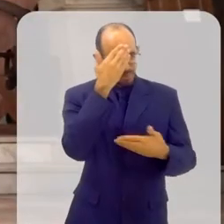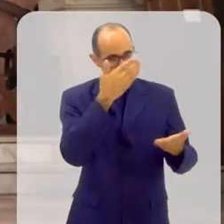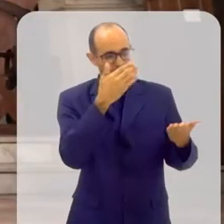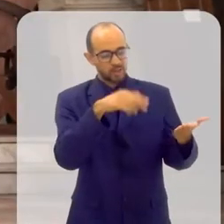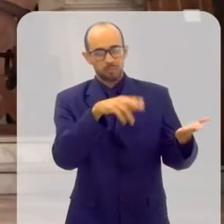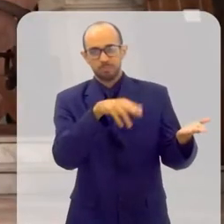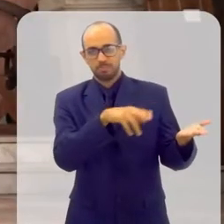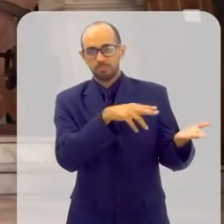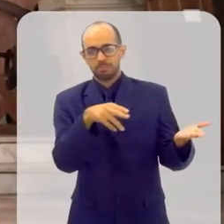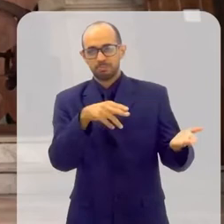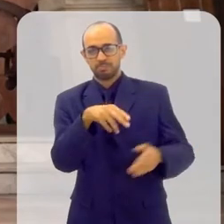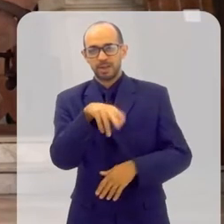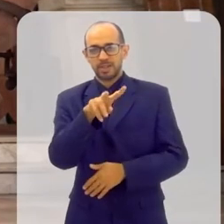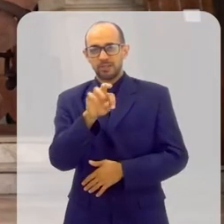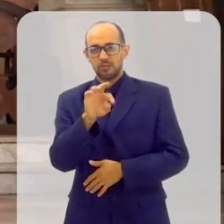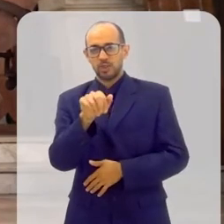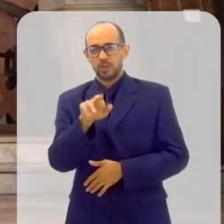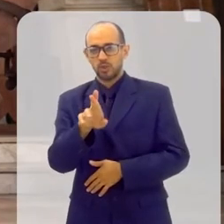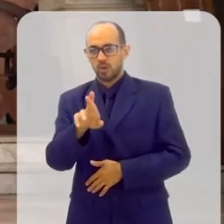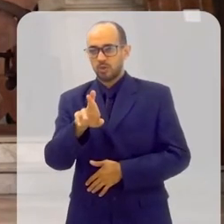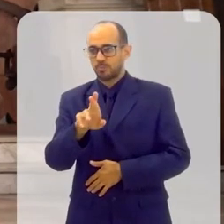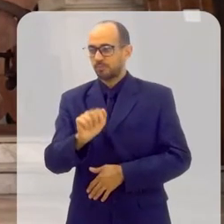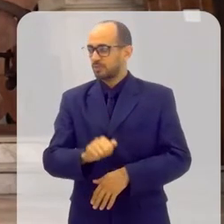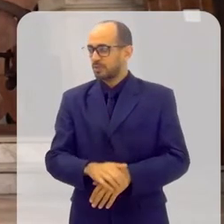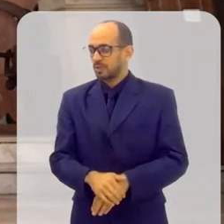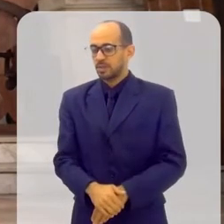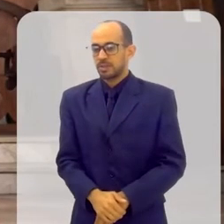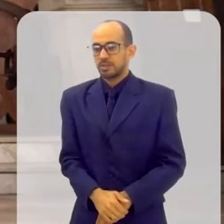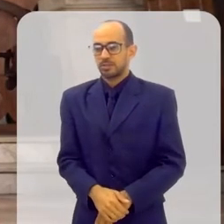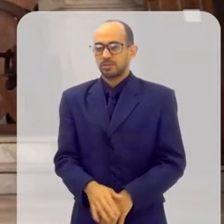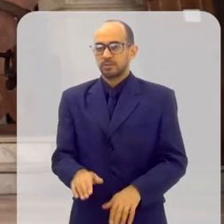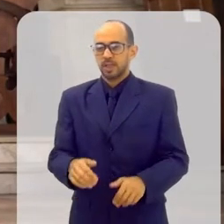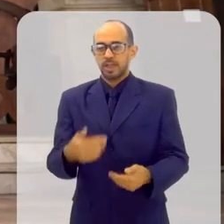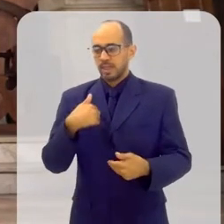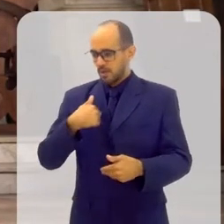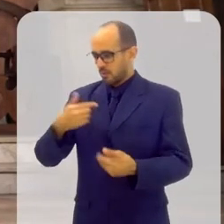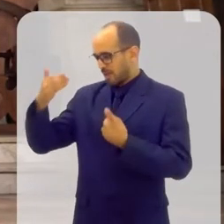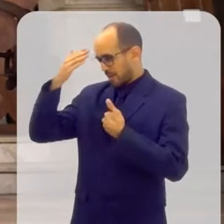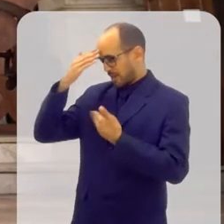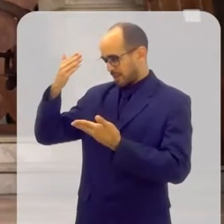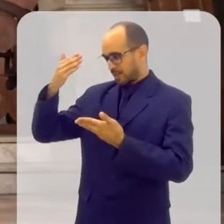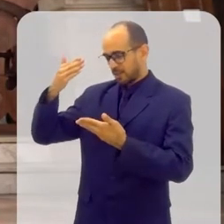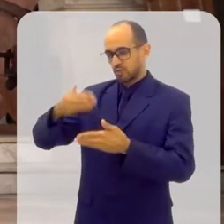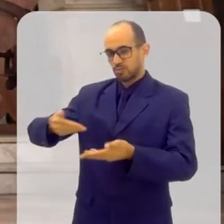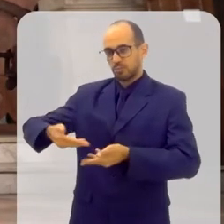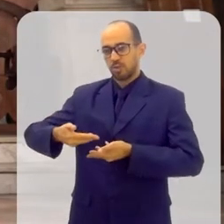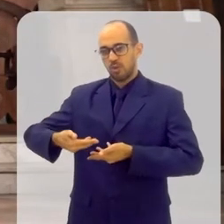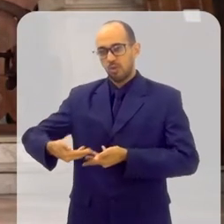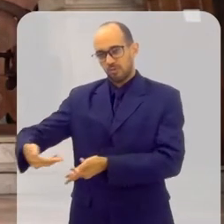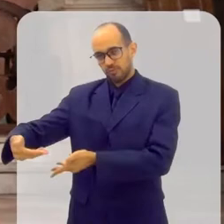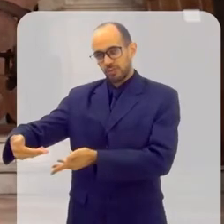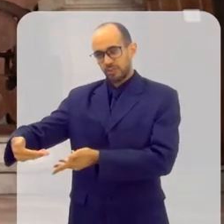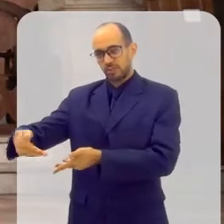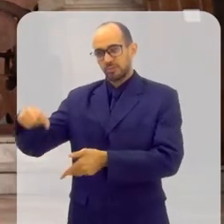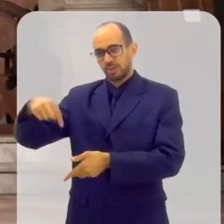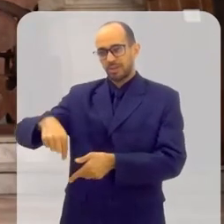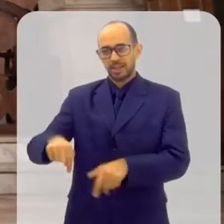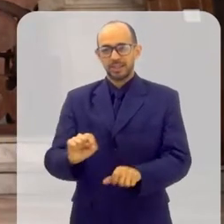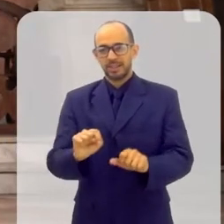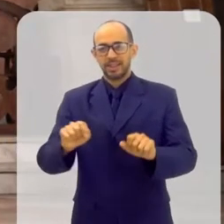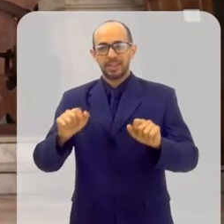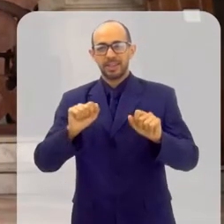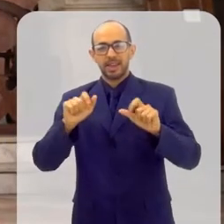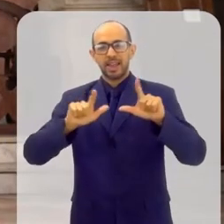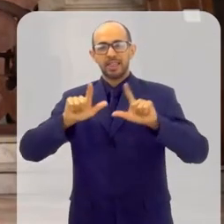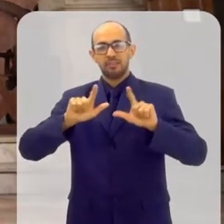Obrigado, padre Vitor, mais uma vez de nos receber aqui. Eu que agradeço pelo convite de estar mais uma vez na TV Alerja,